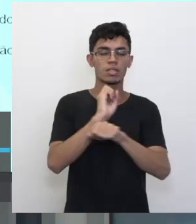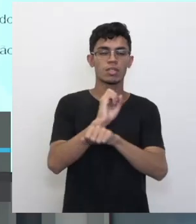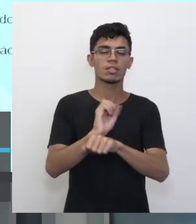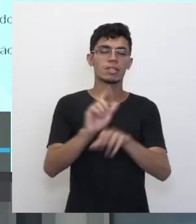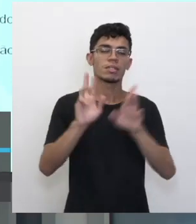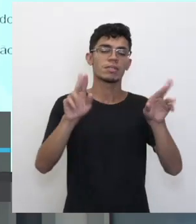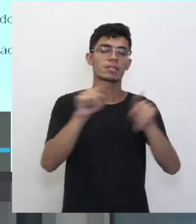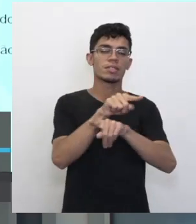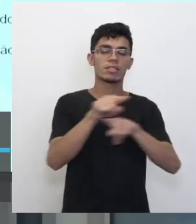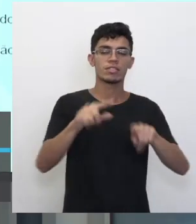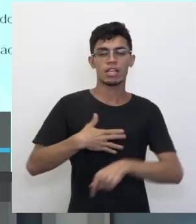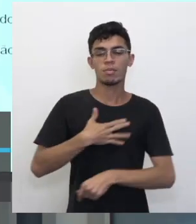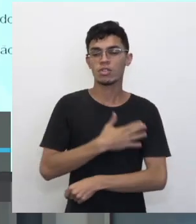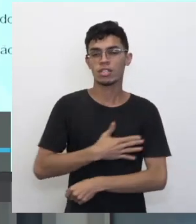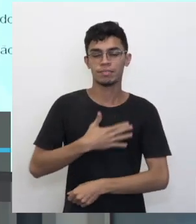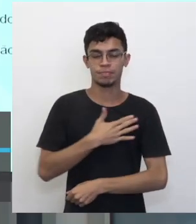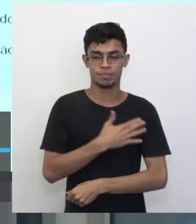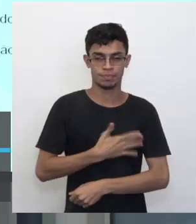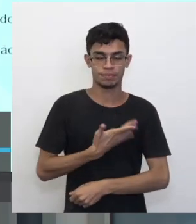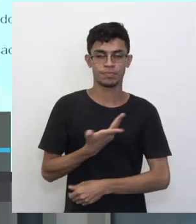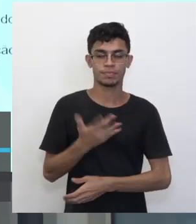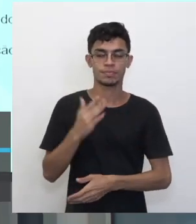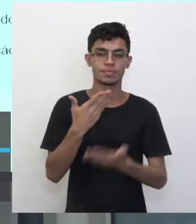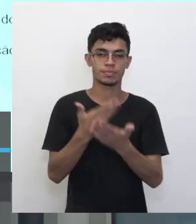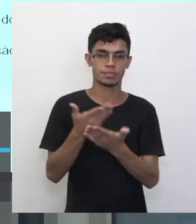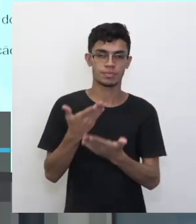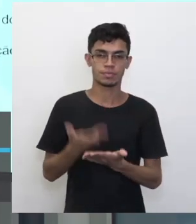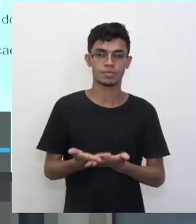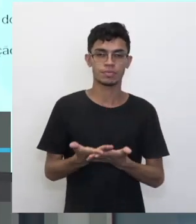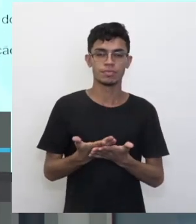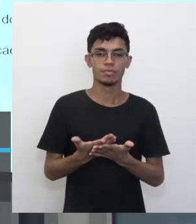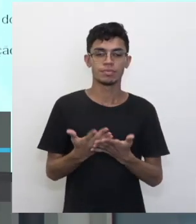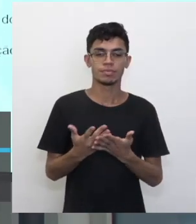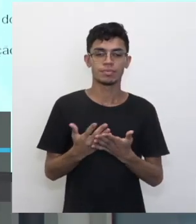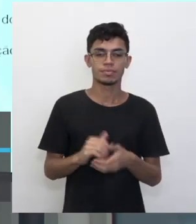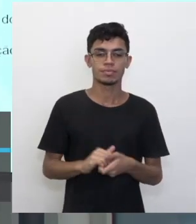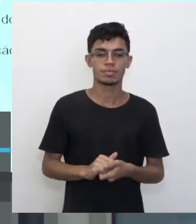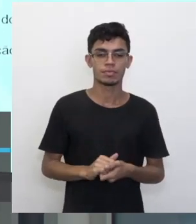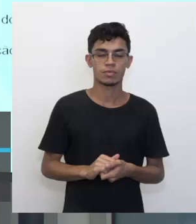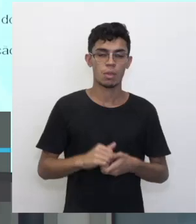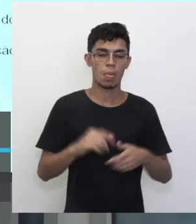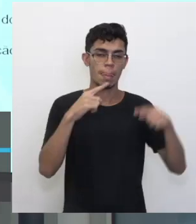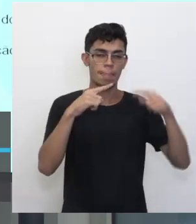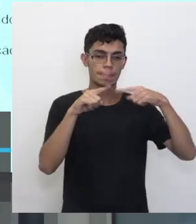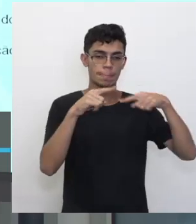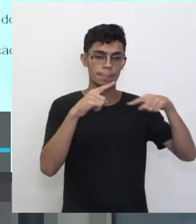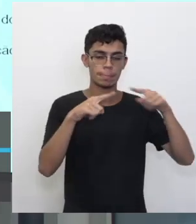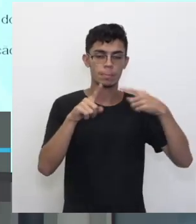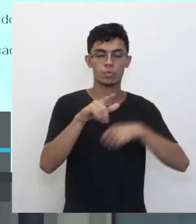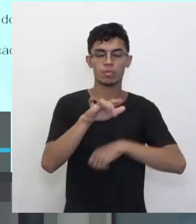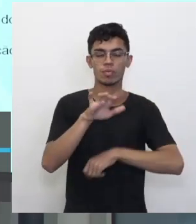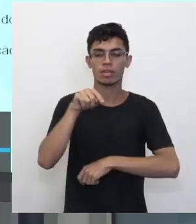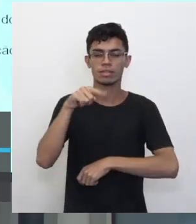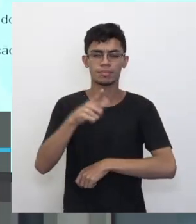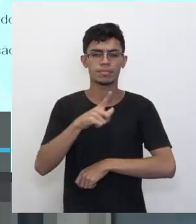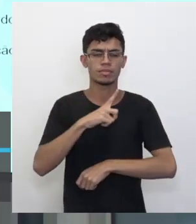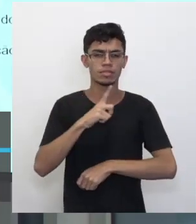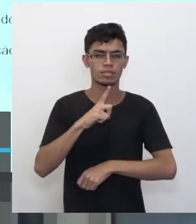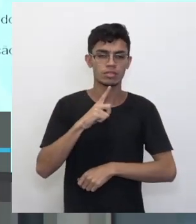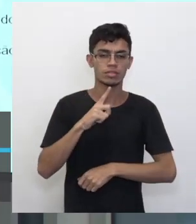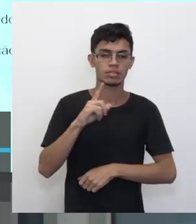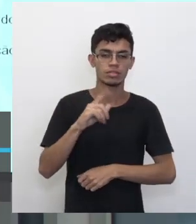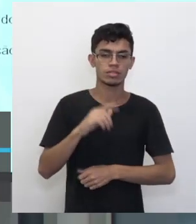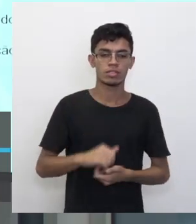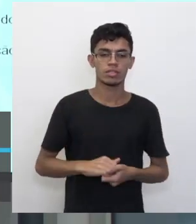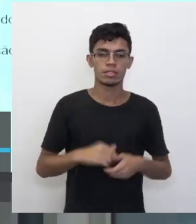vocês tenham gostado desta pequena aula de hoje. Discutam mais sobre esta canção, as outras possibilidades que esta